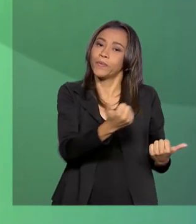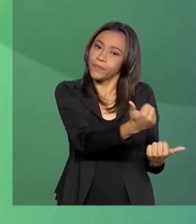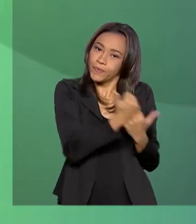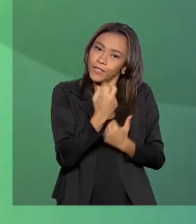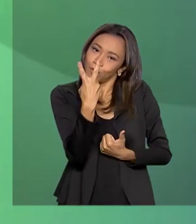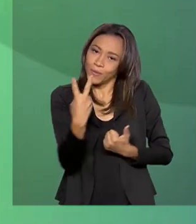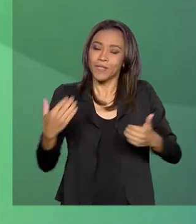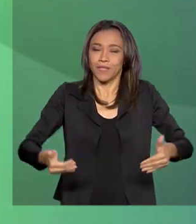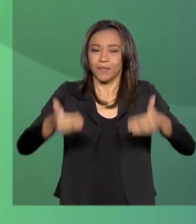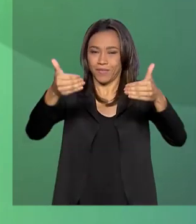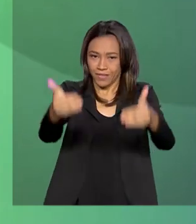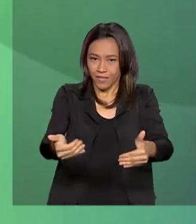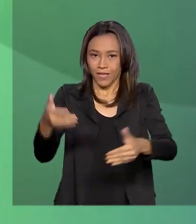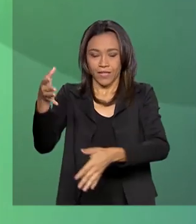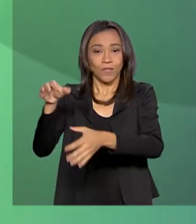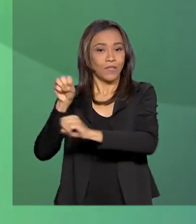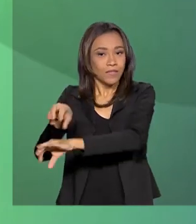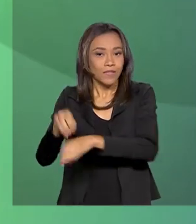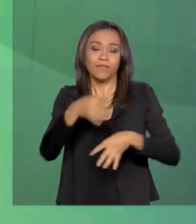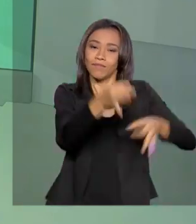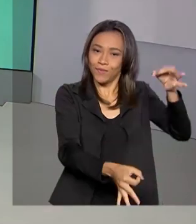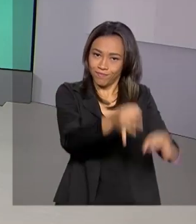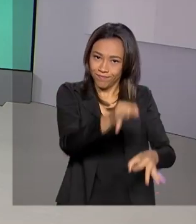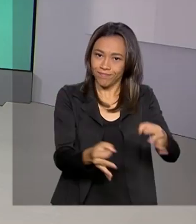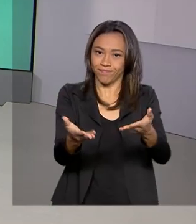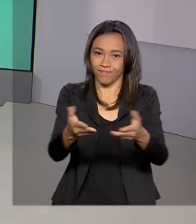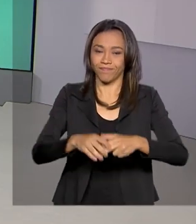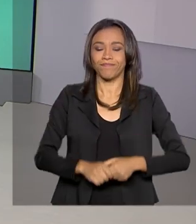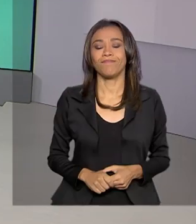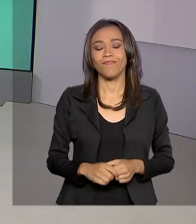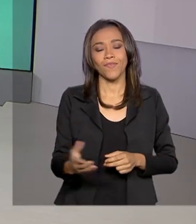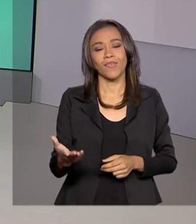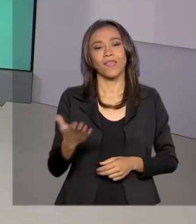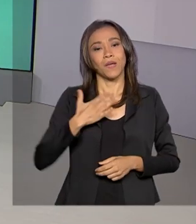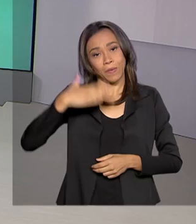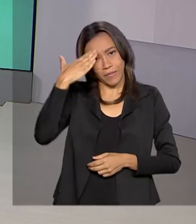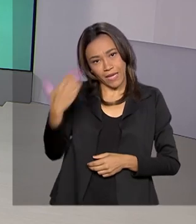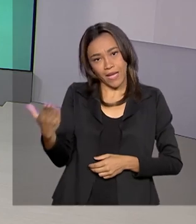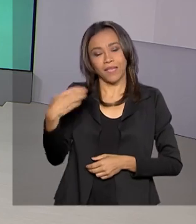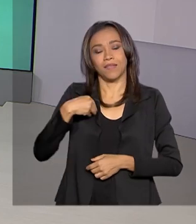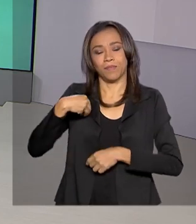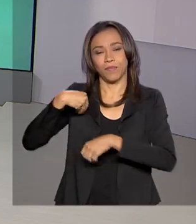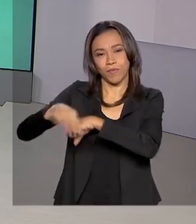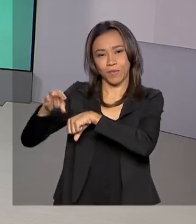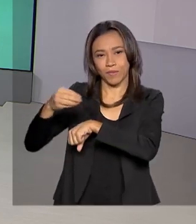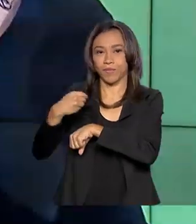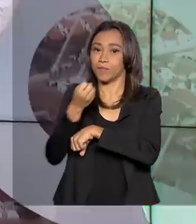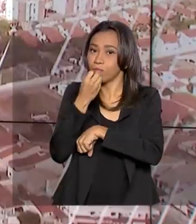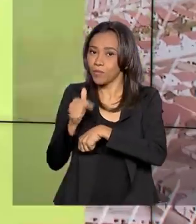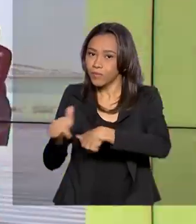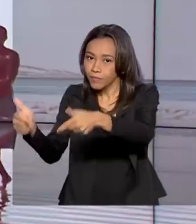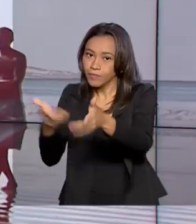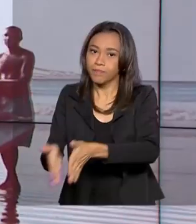Justiça e Segurança Pública. Voltamos com você, Renata. Obrigada, Luana, pelas suas informações. Bom trabalho para você.